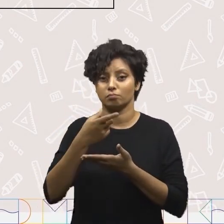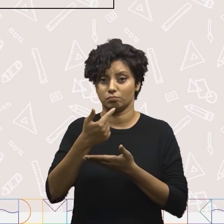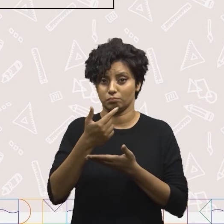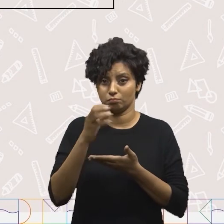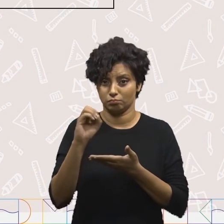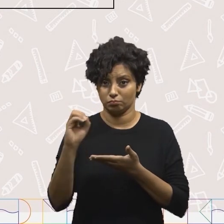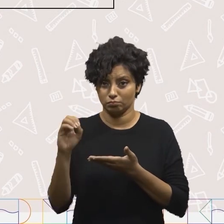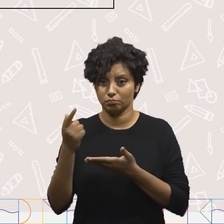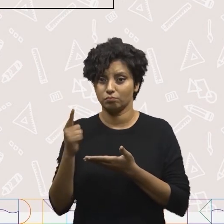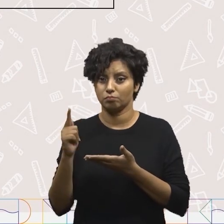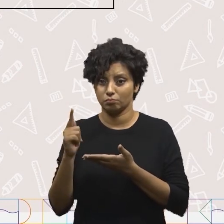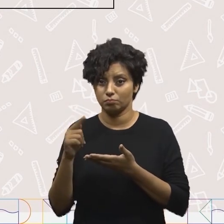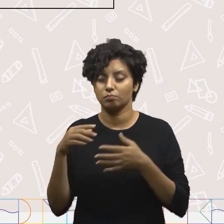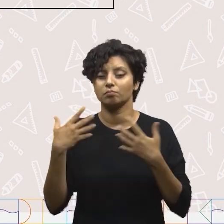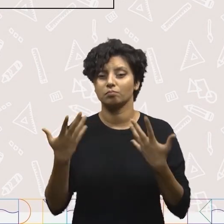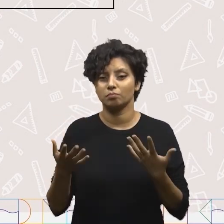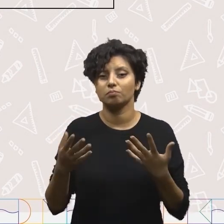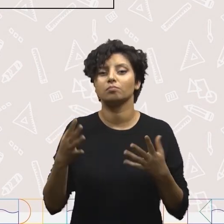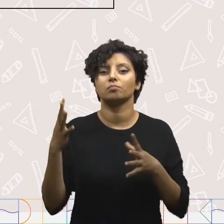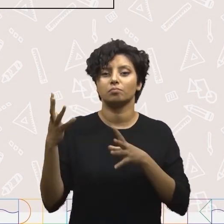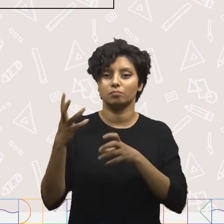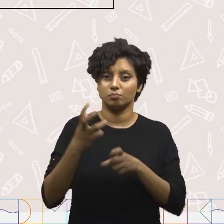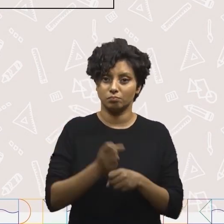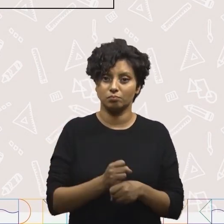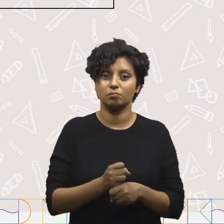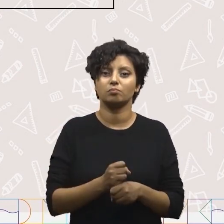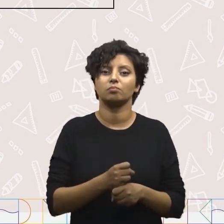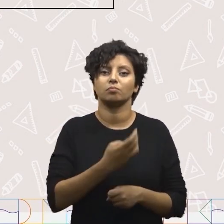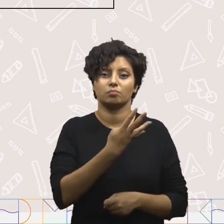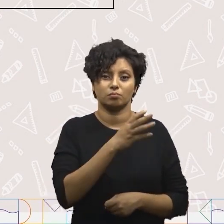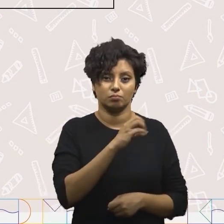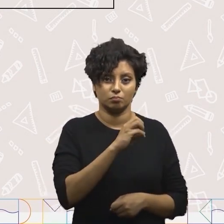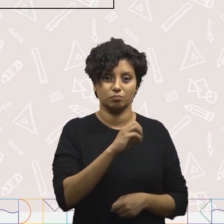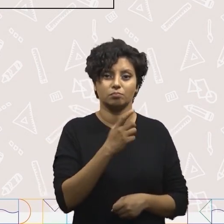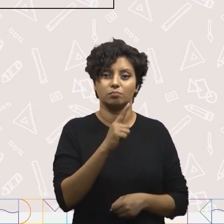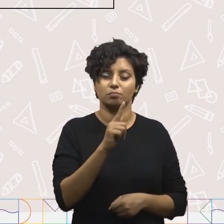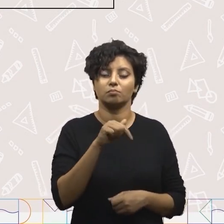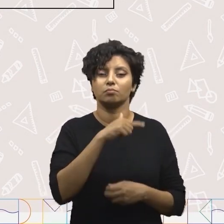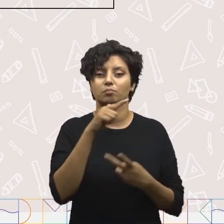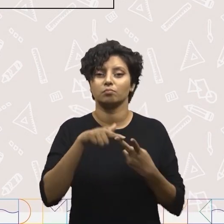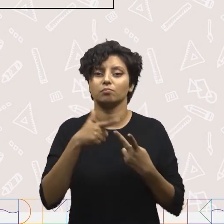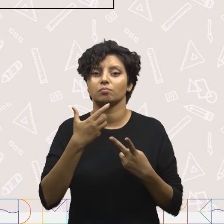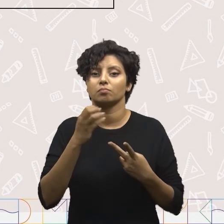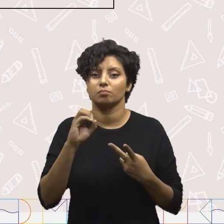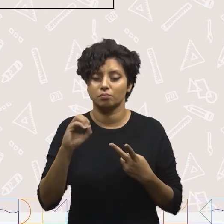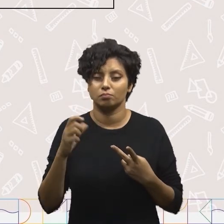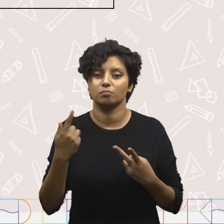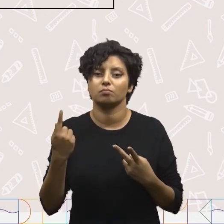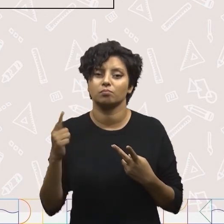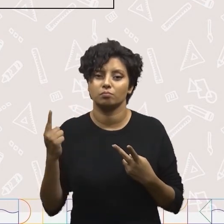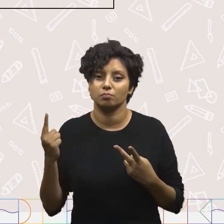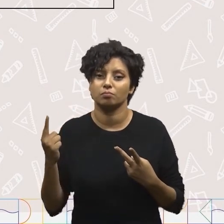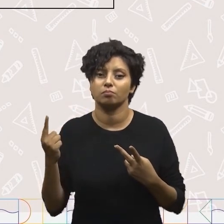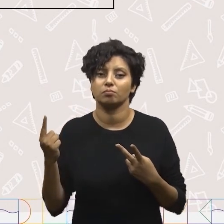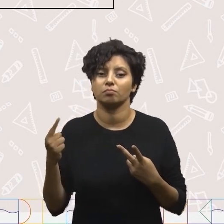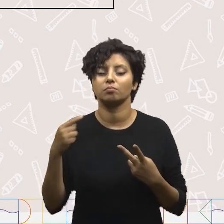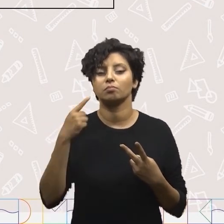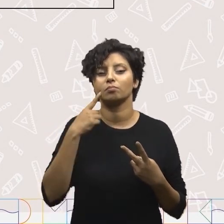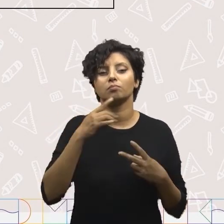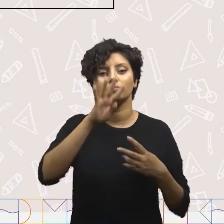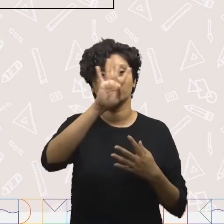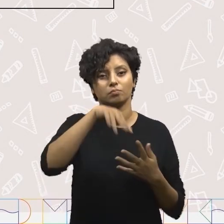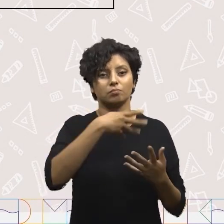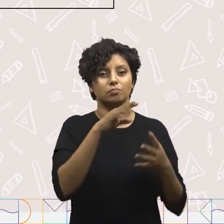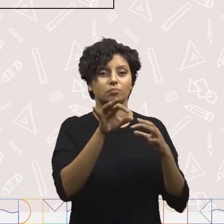duzentos gramas. Então, eu vou somar quatrocentos gramas mais duzentos gramas. Vamos